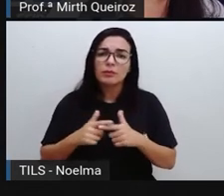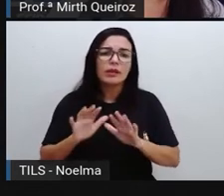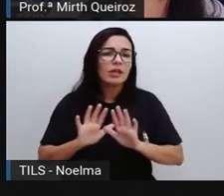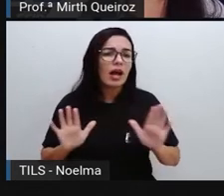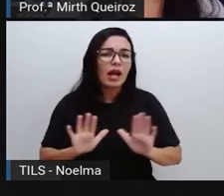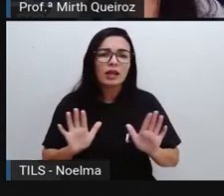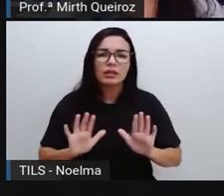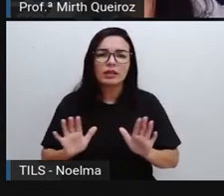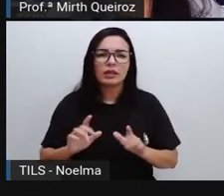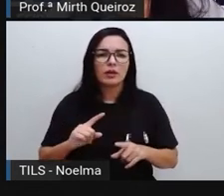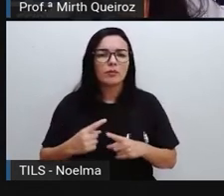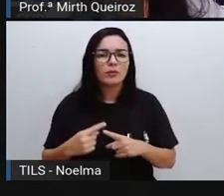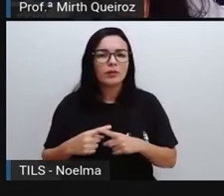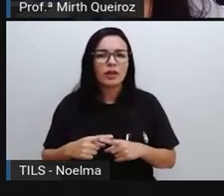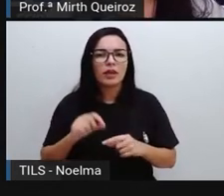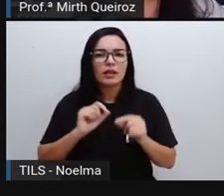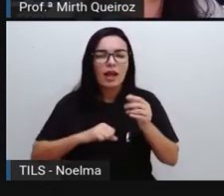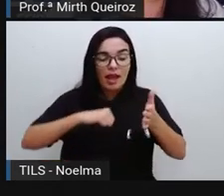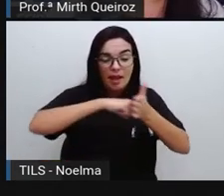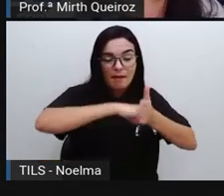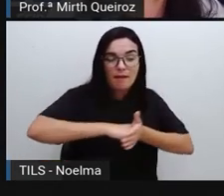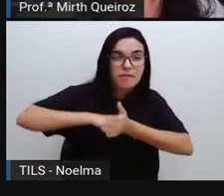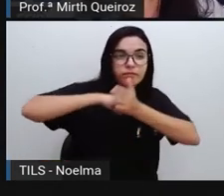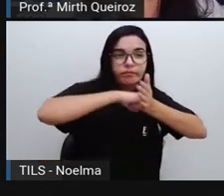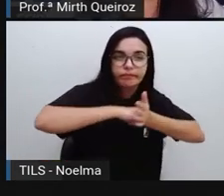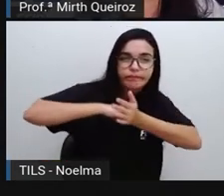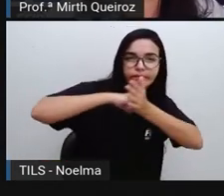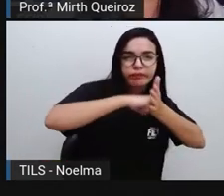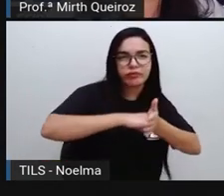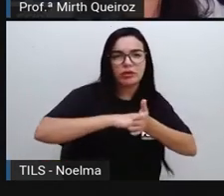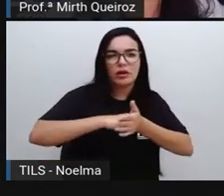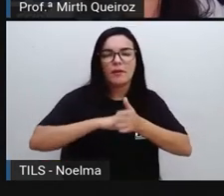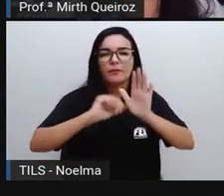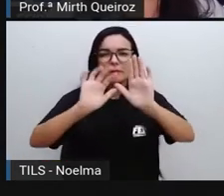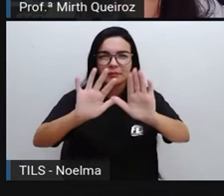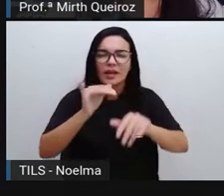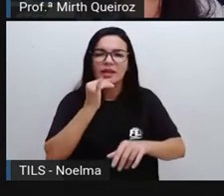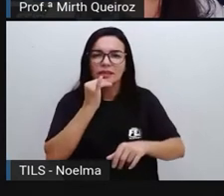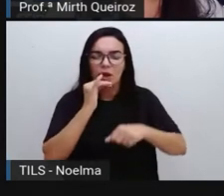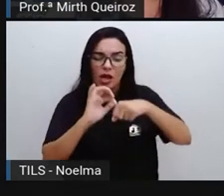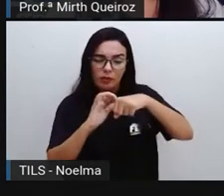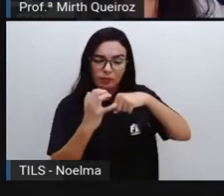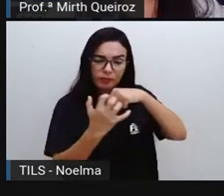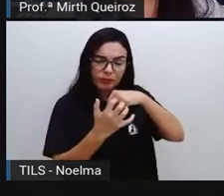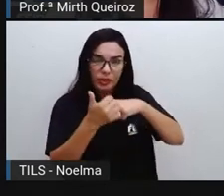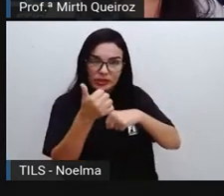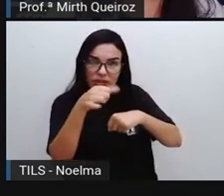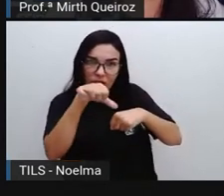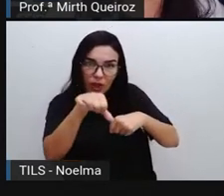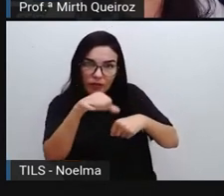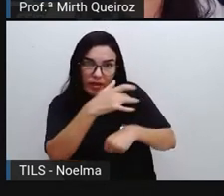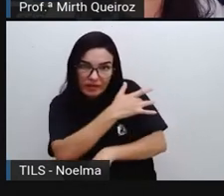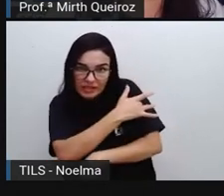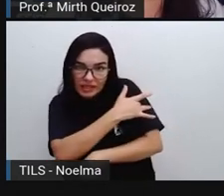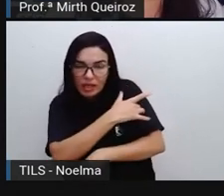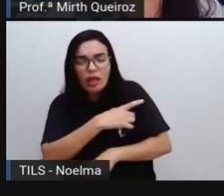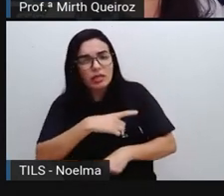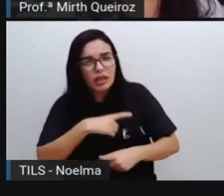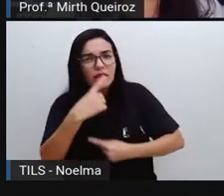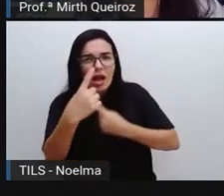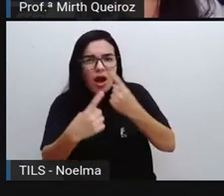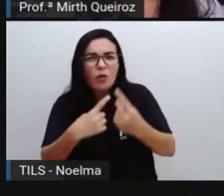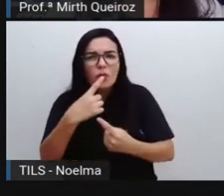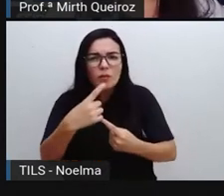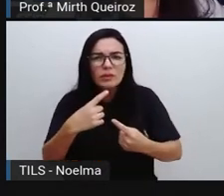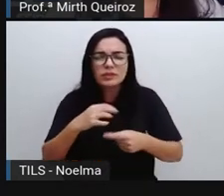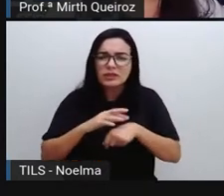a vacina contra a COVID-19. Possui aí algumas reações, né? Que é comum. Informar-se